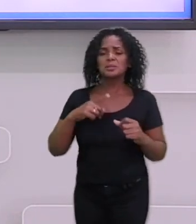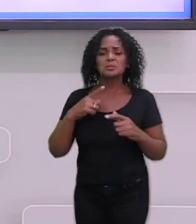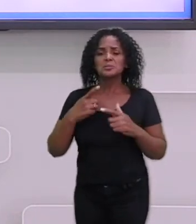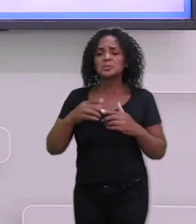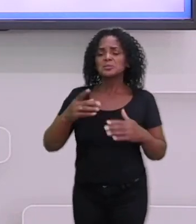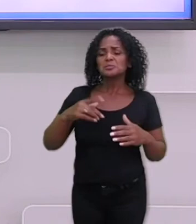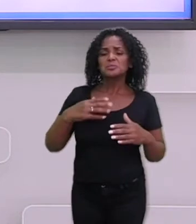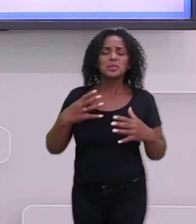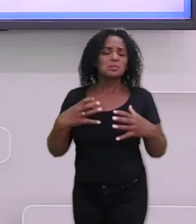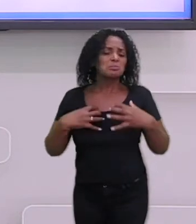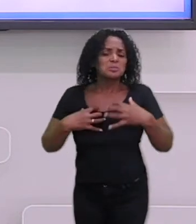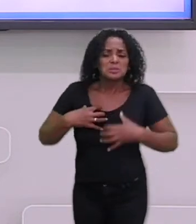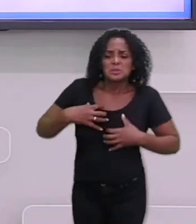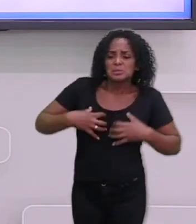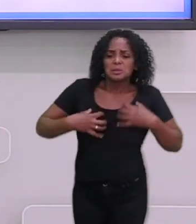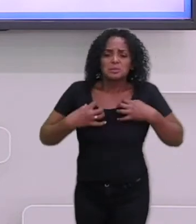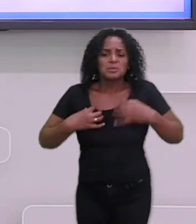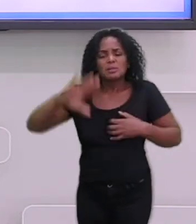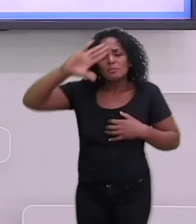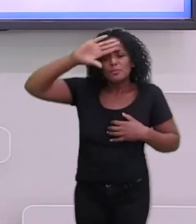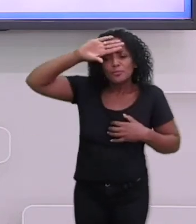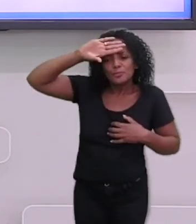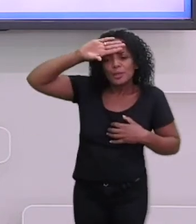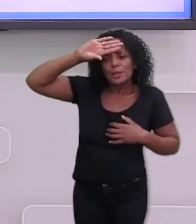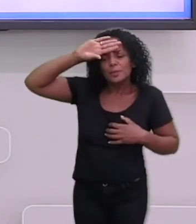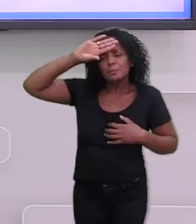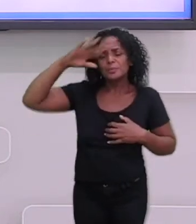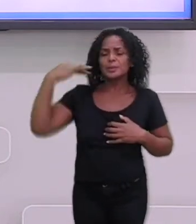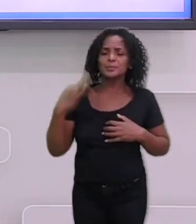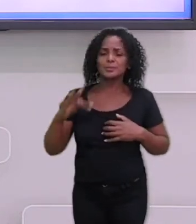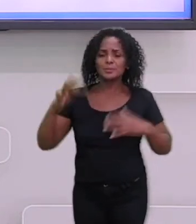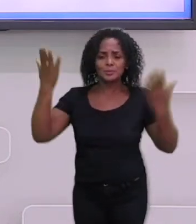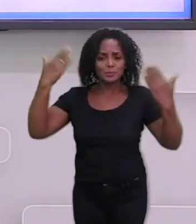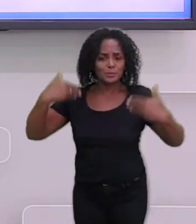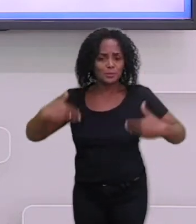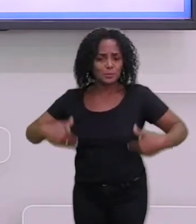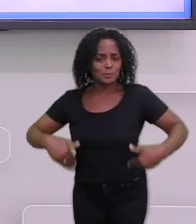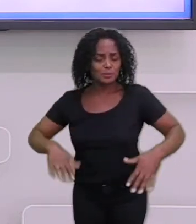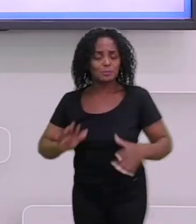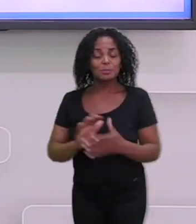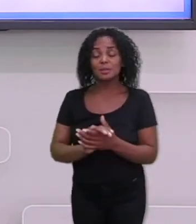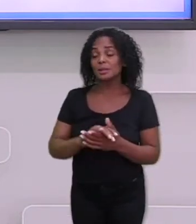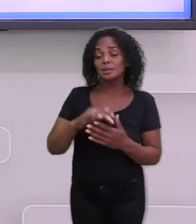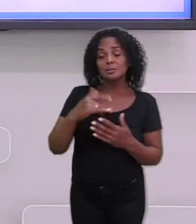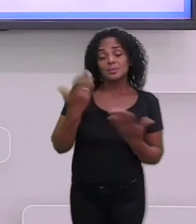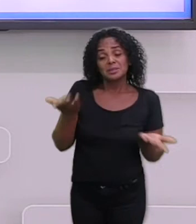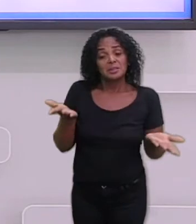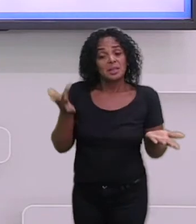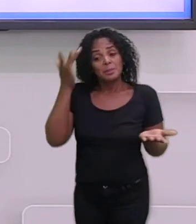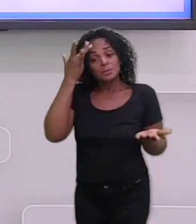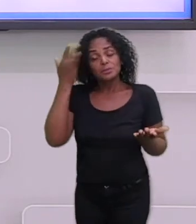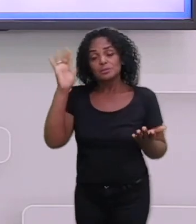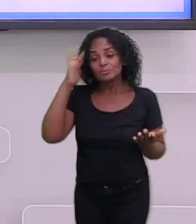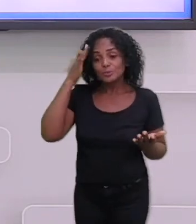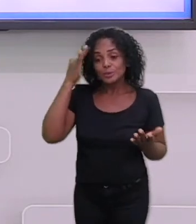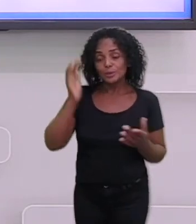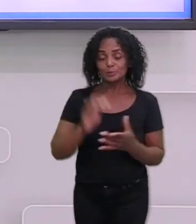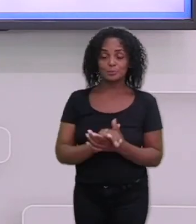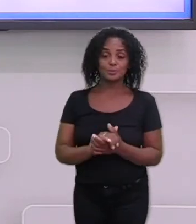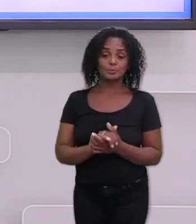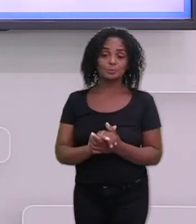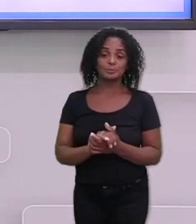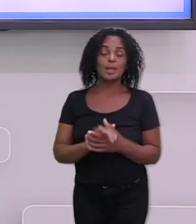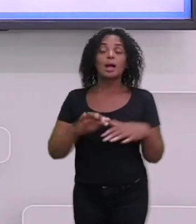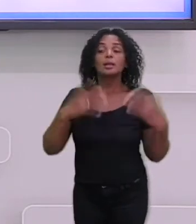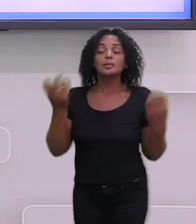tem algumas pessoas que os sintomas não se manifestam. Então, a pessoa, ela não sabe que ela tá com dengue. Aí, esse